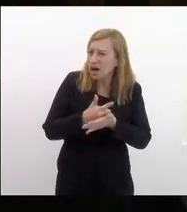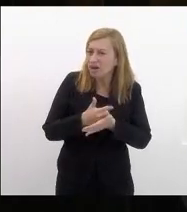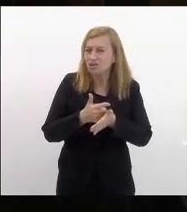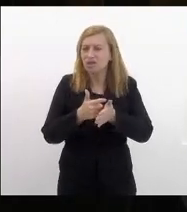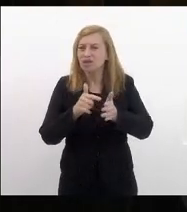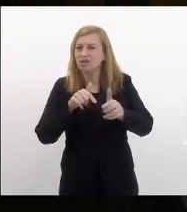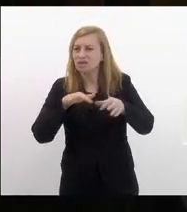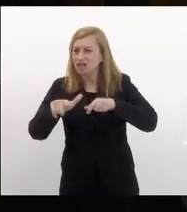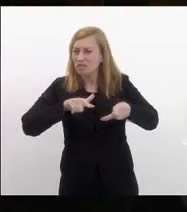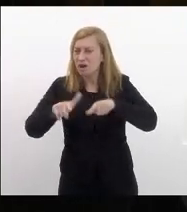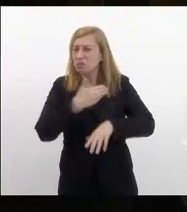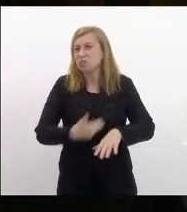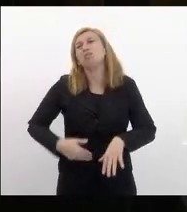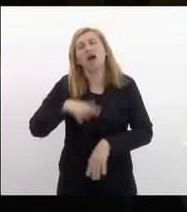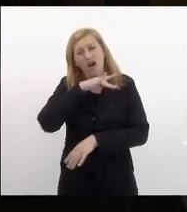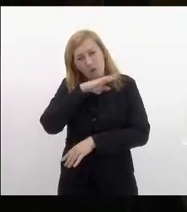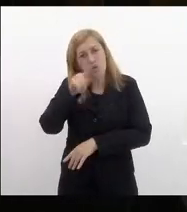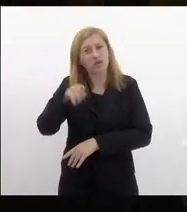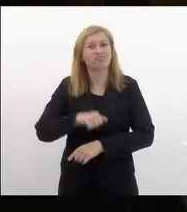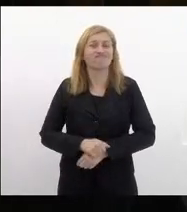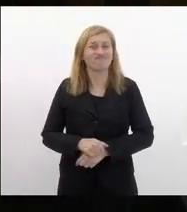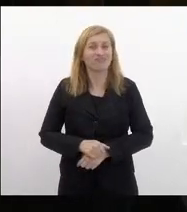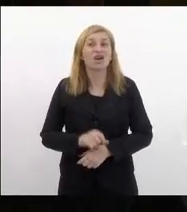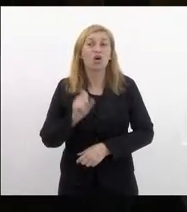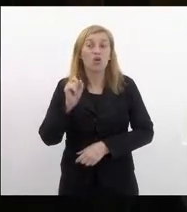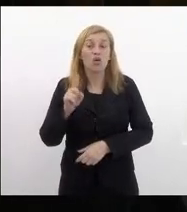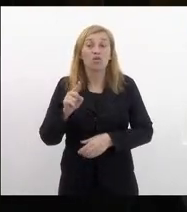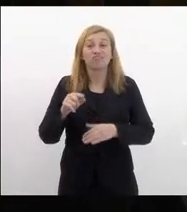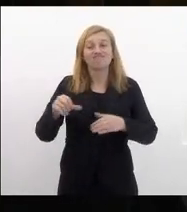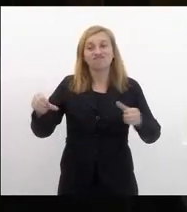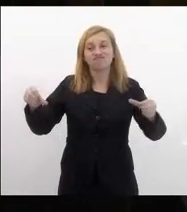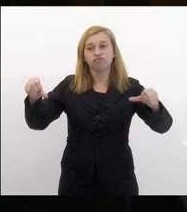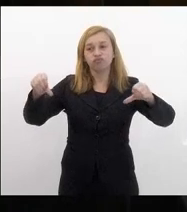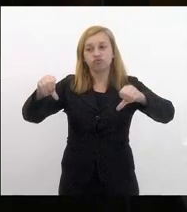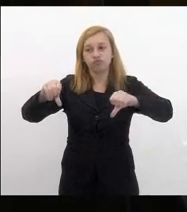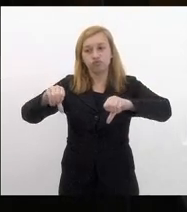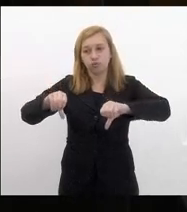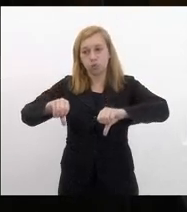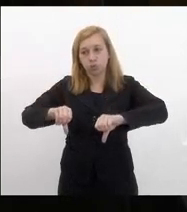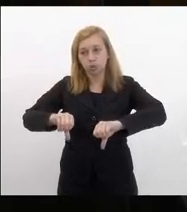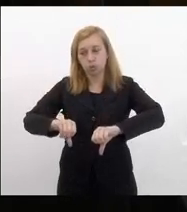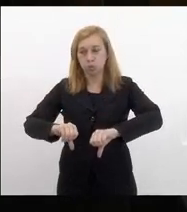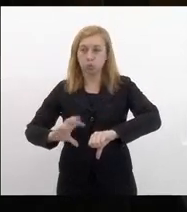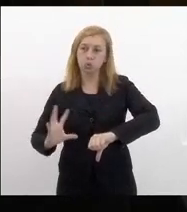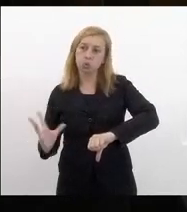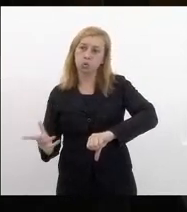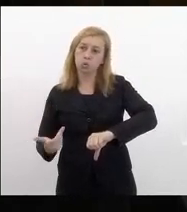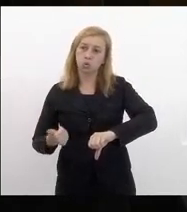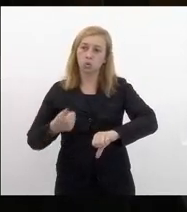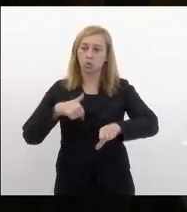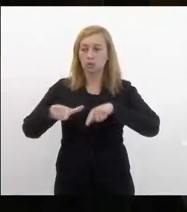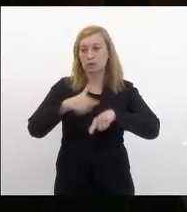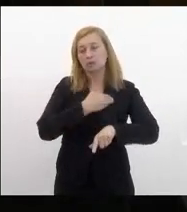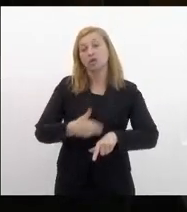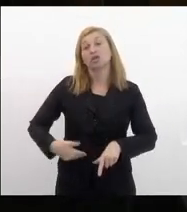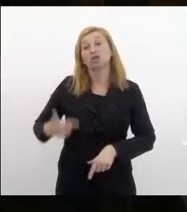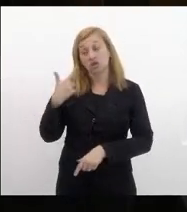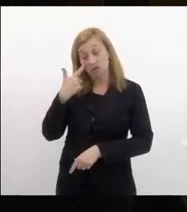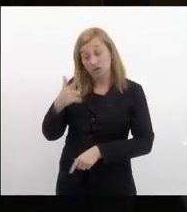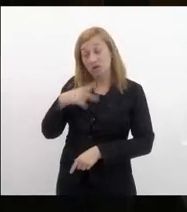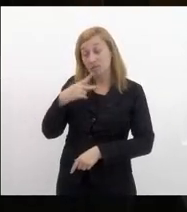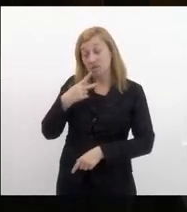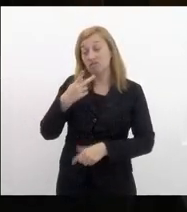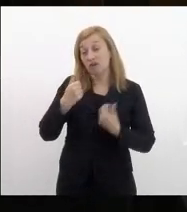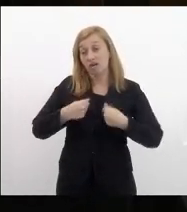público é muito ruim a tendência é degradar ainda mais a qualidade do serviço público isso daí a gente tem que colocar